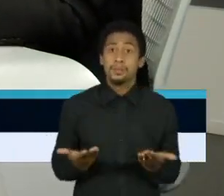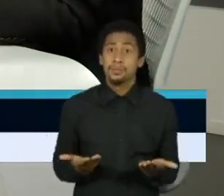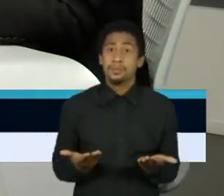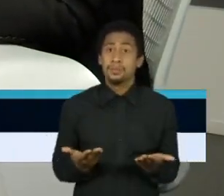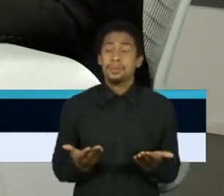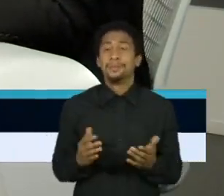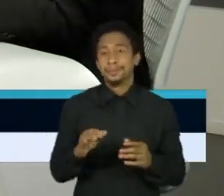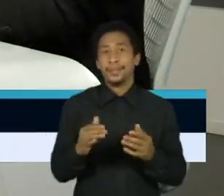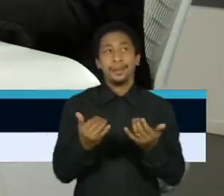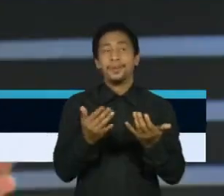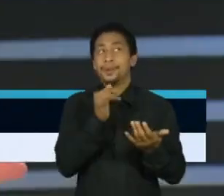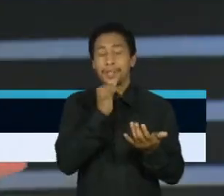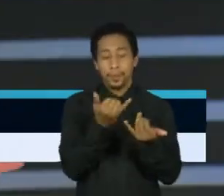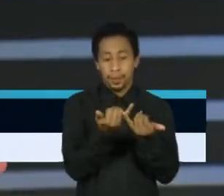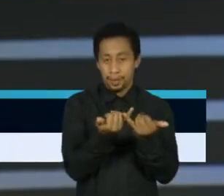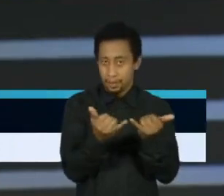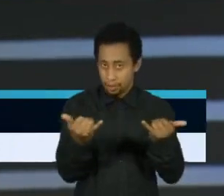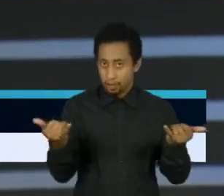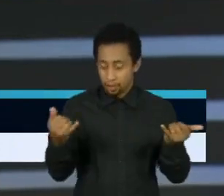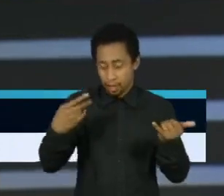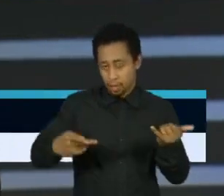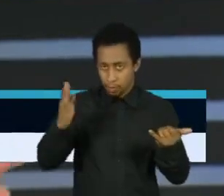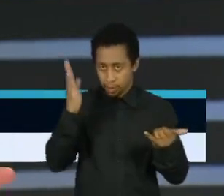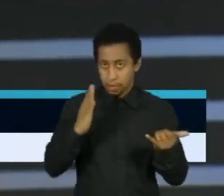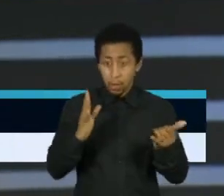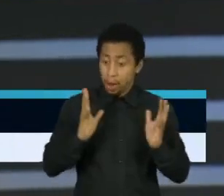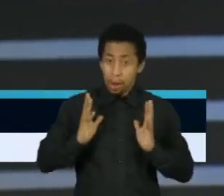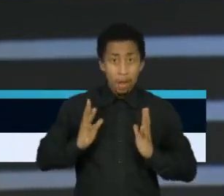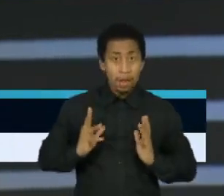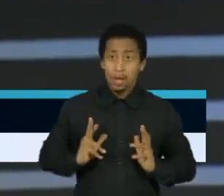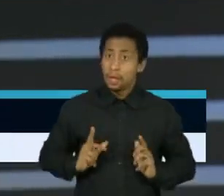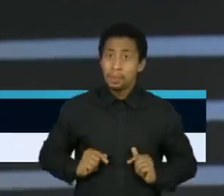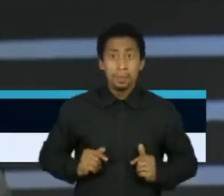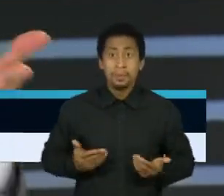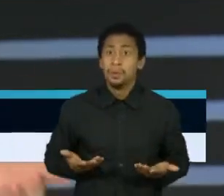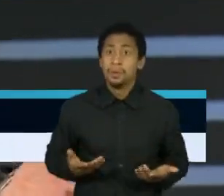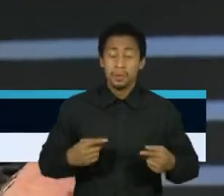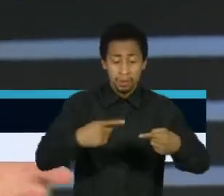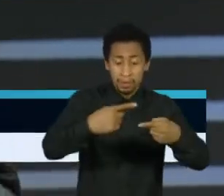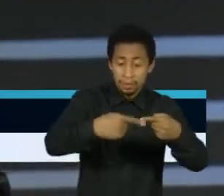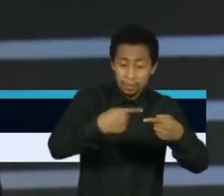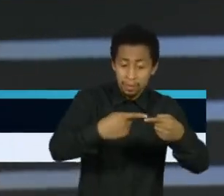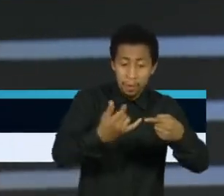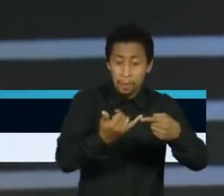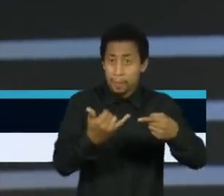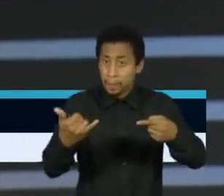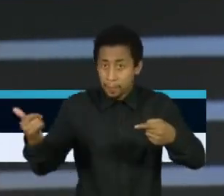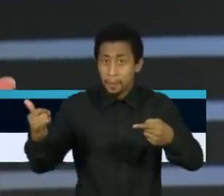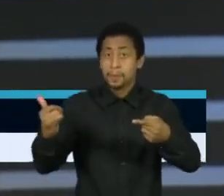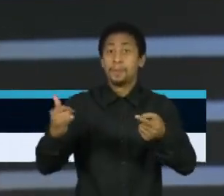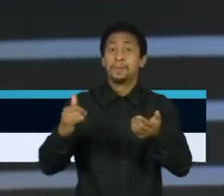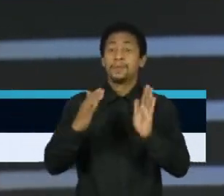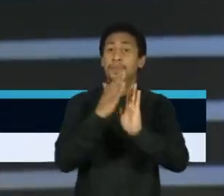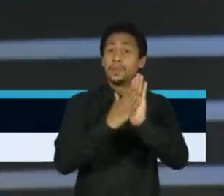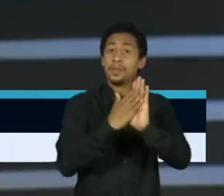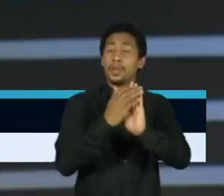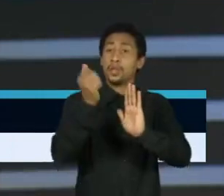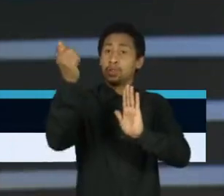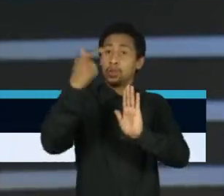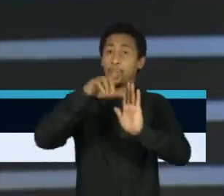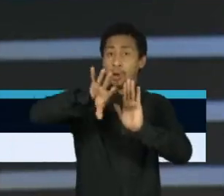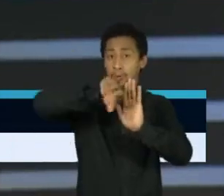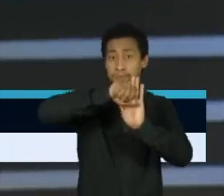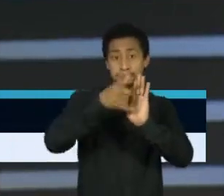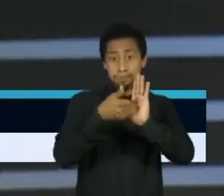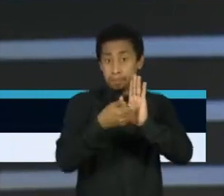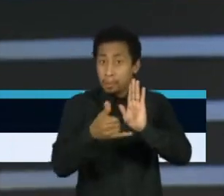elétrica, por exemplo, muito limpa, que produz energia via hidráulica, solar, isso não é por pressão, isso